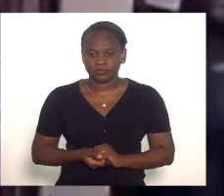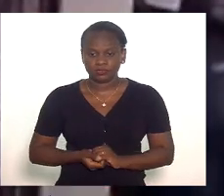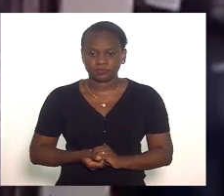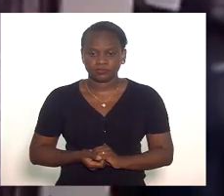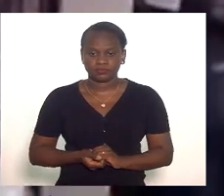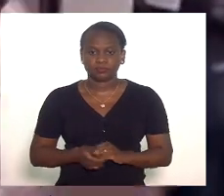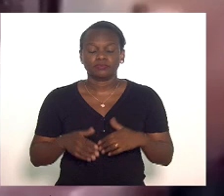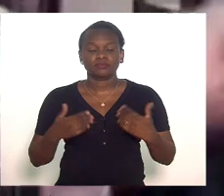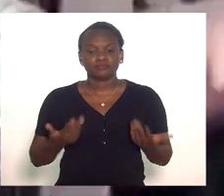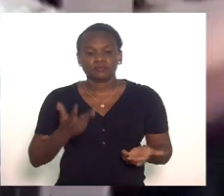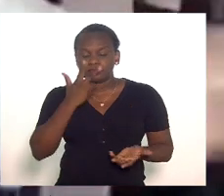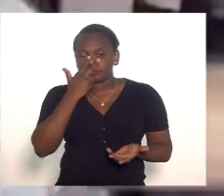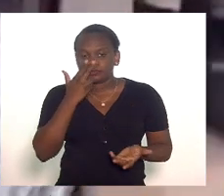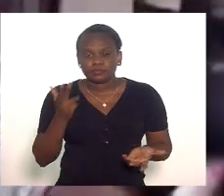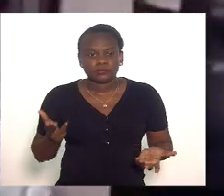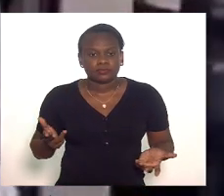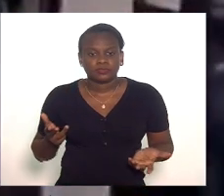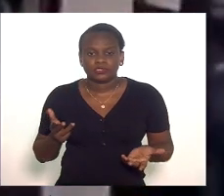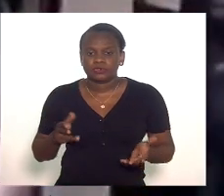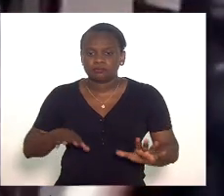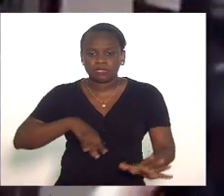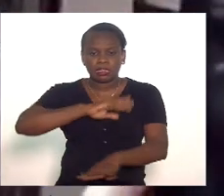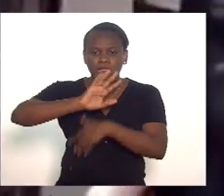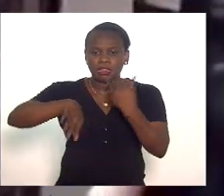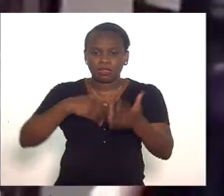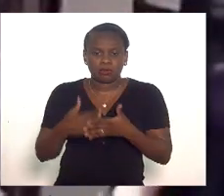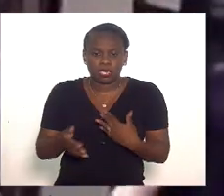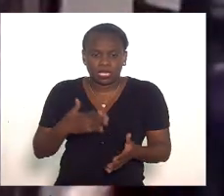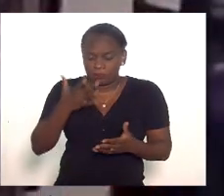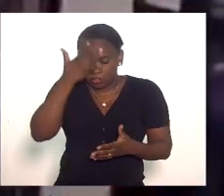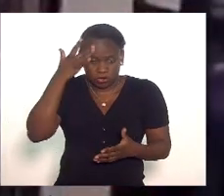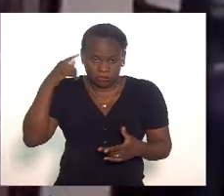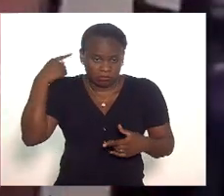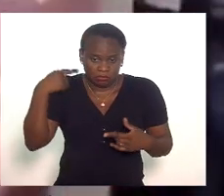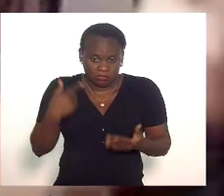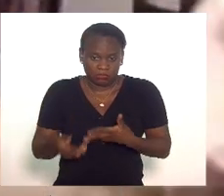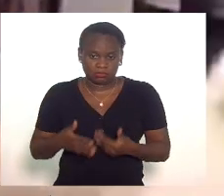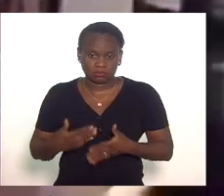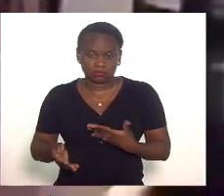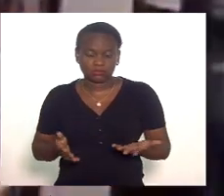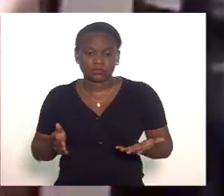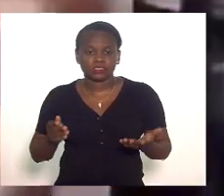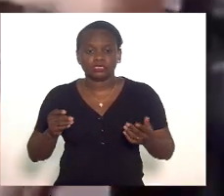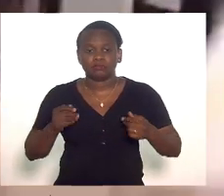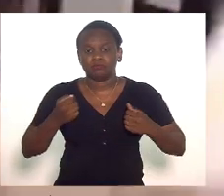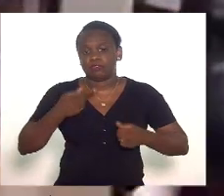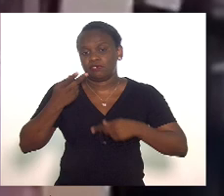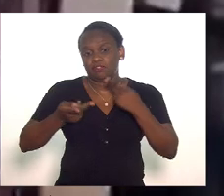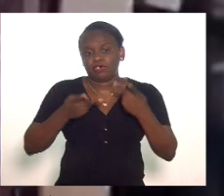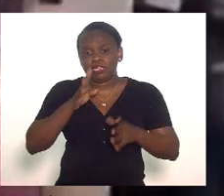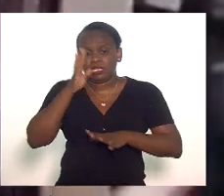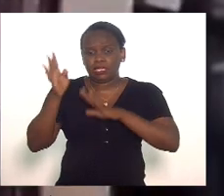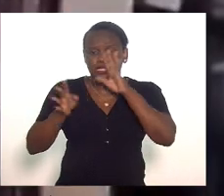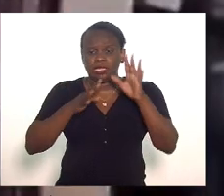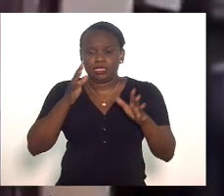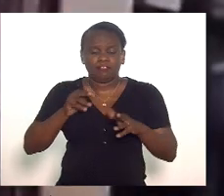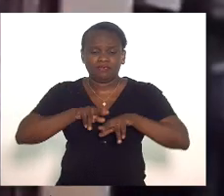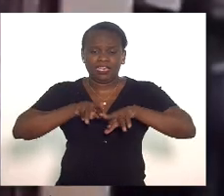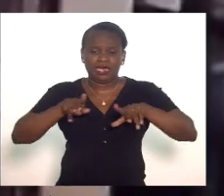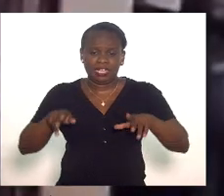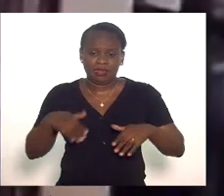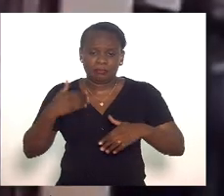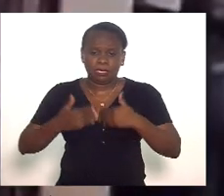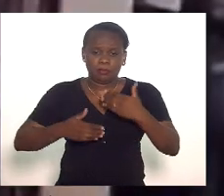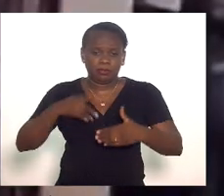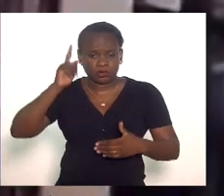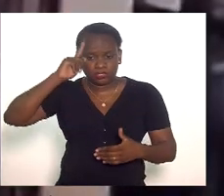quer dizer parece um treslocado qualquer entendeu a falar um absurdo atrás do outro